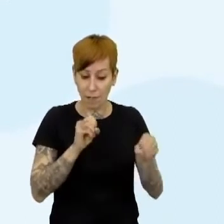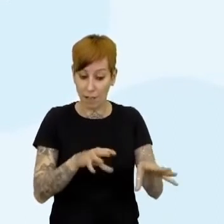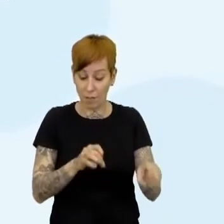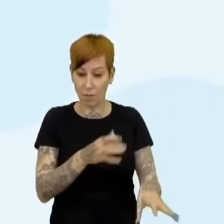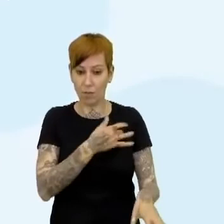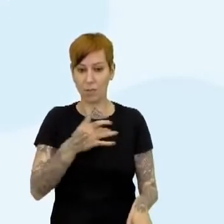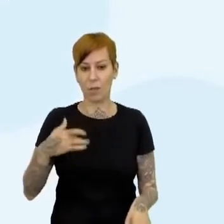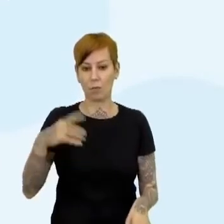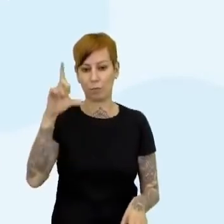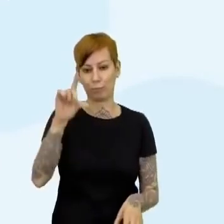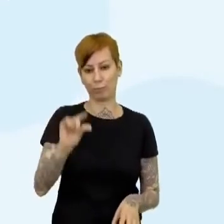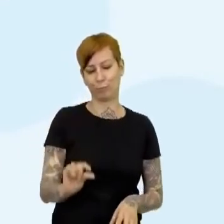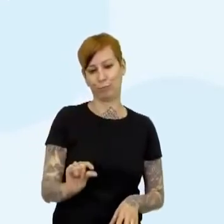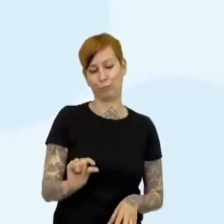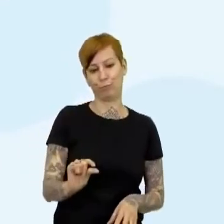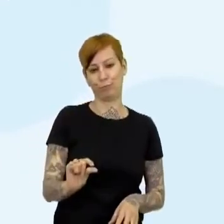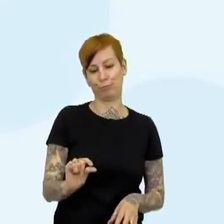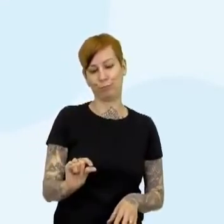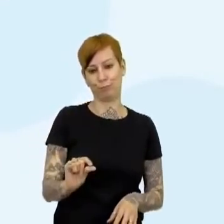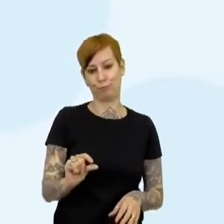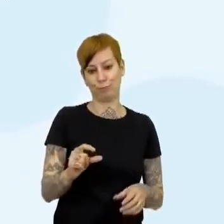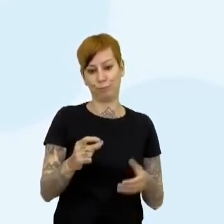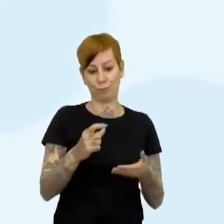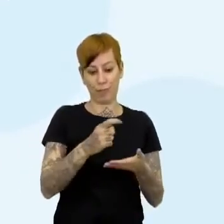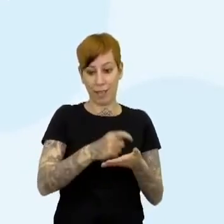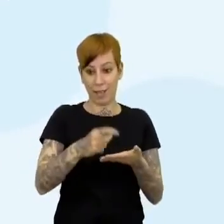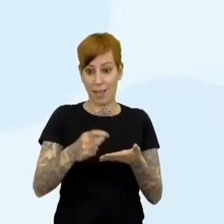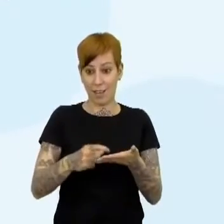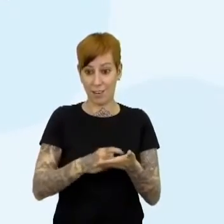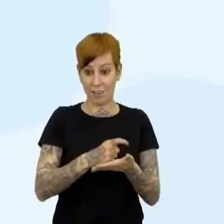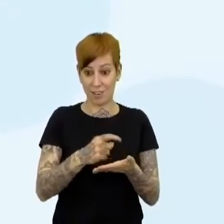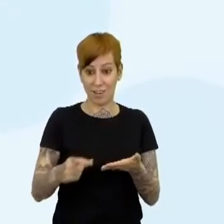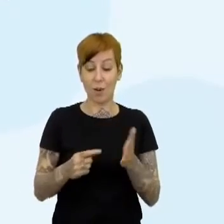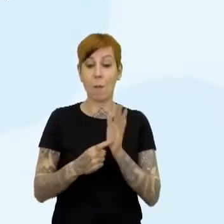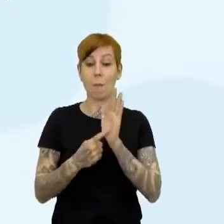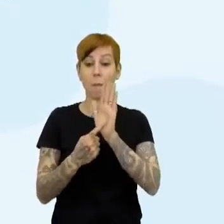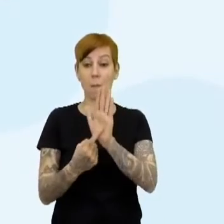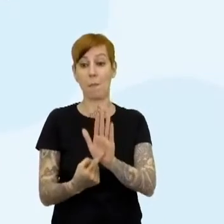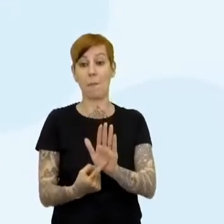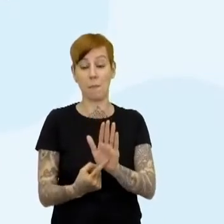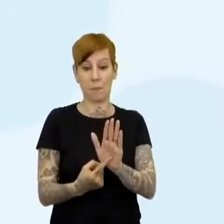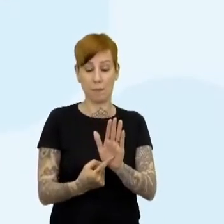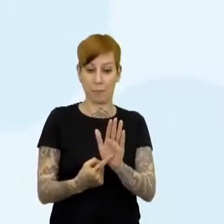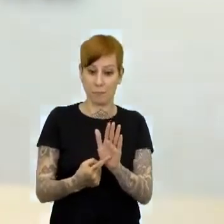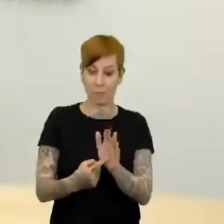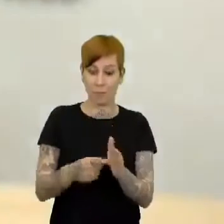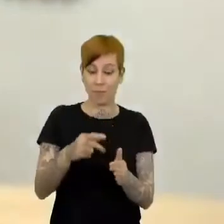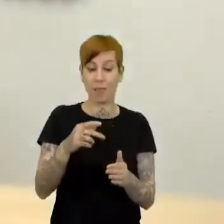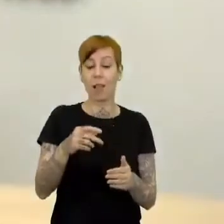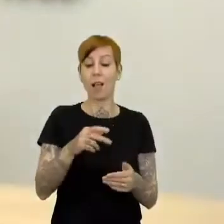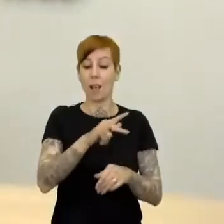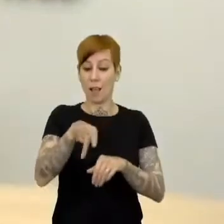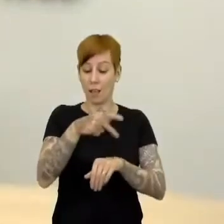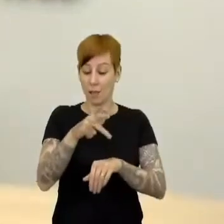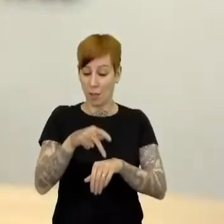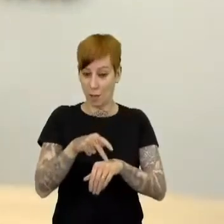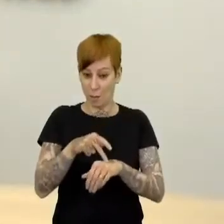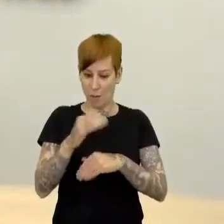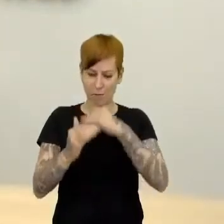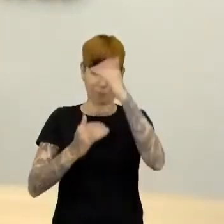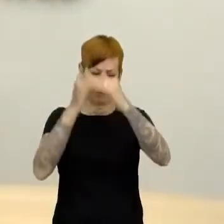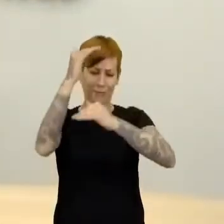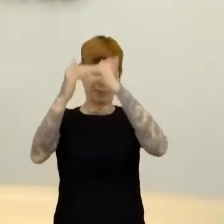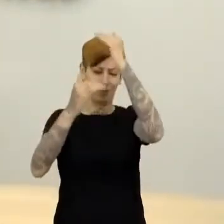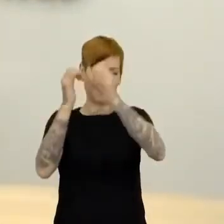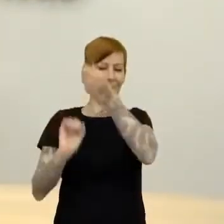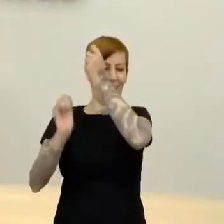são bem menores. E a charge acaba refletindo aqui que o país se desenvolvia do ponto de vista da infraestrutura